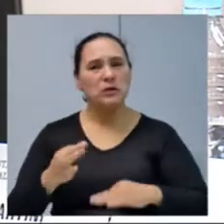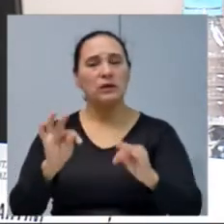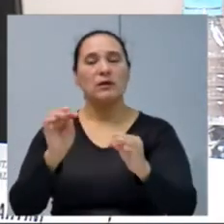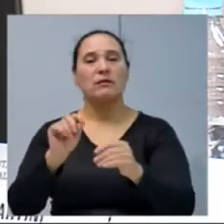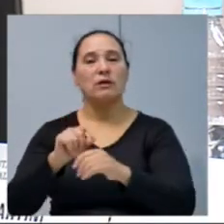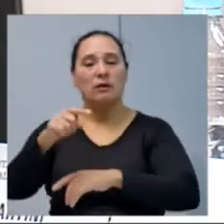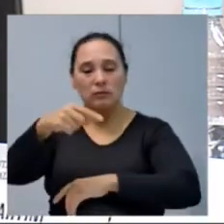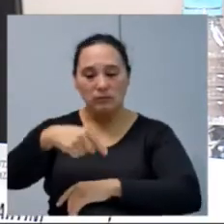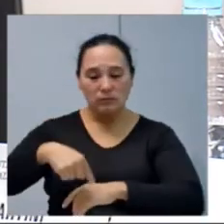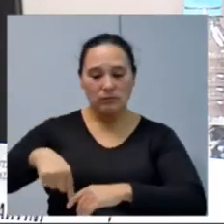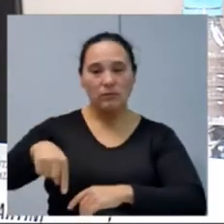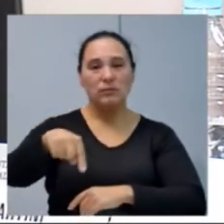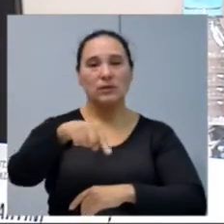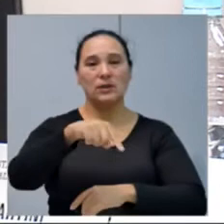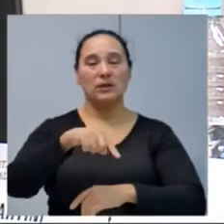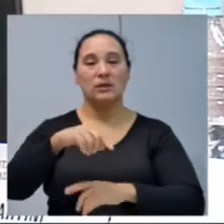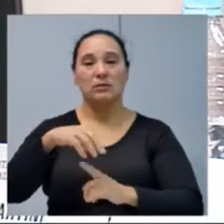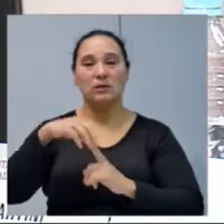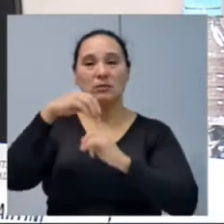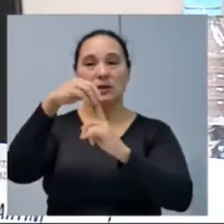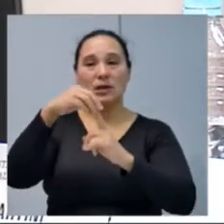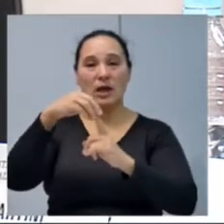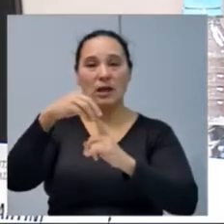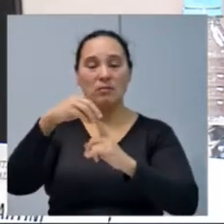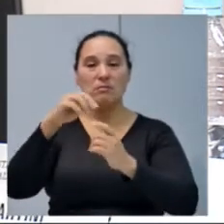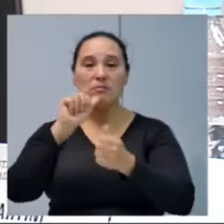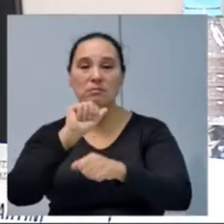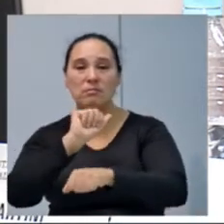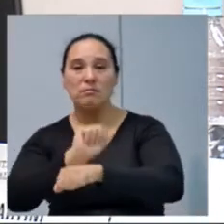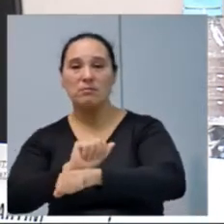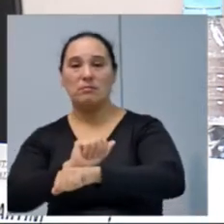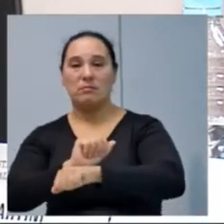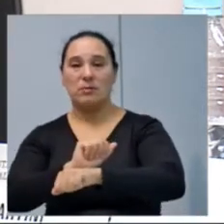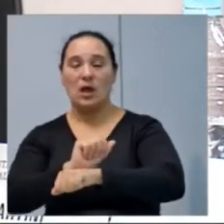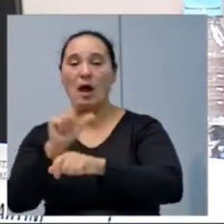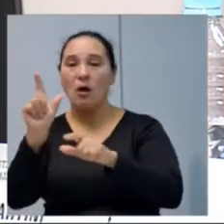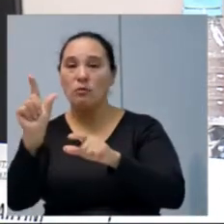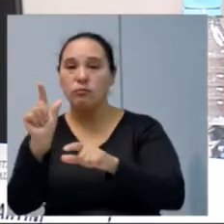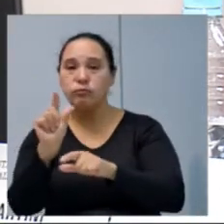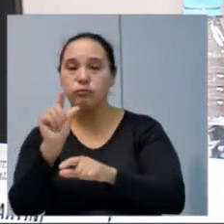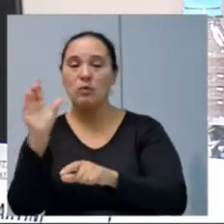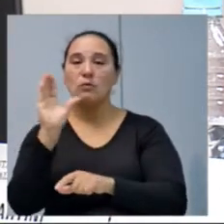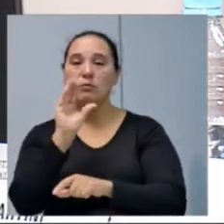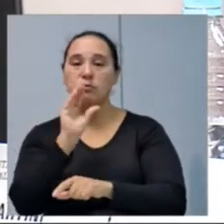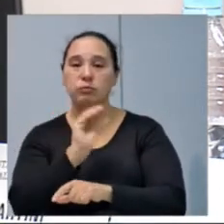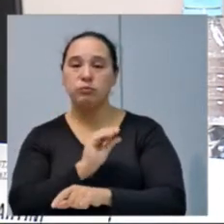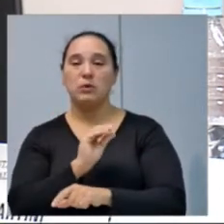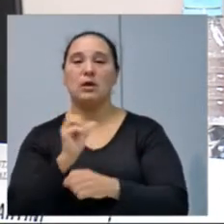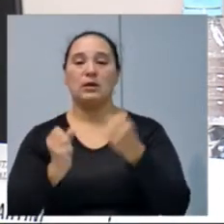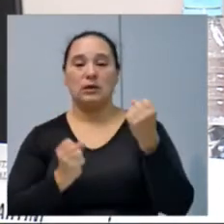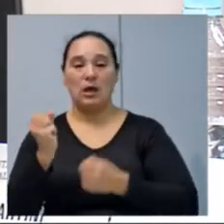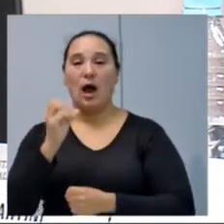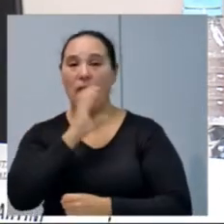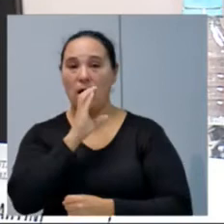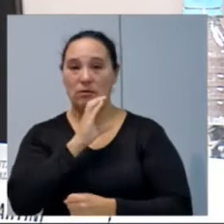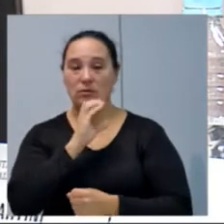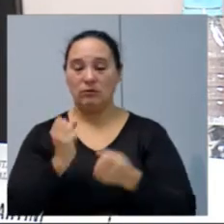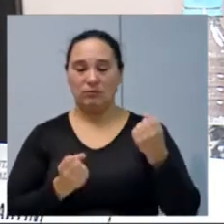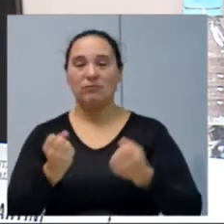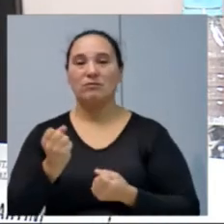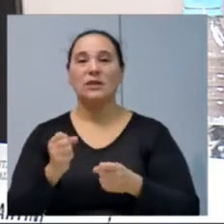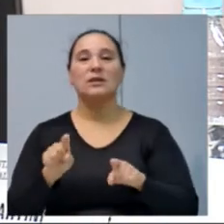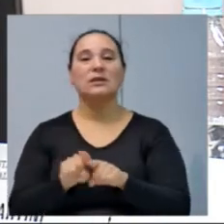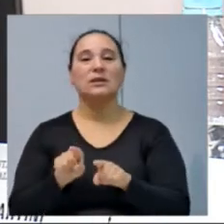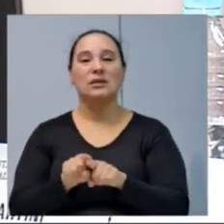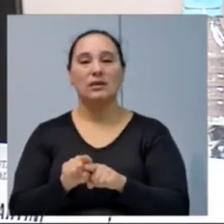implantar uma rotatória, principalmente naquele entroncamento, para que possa reduzir a velocidade, principalmente, dos veículos, e também